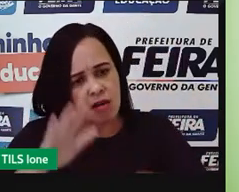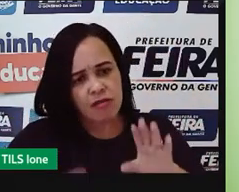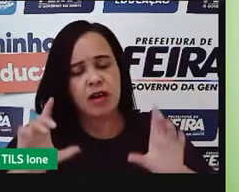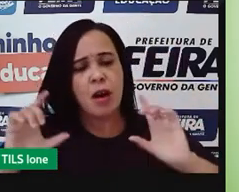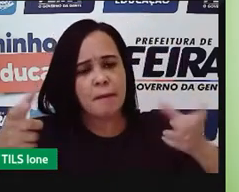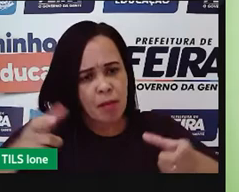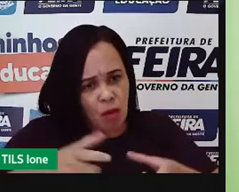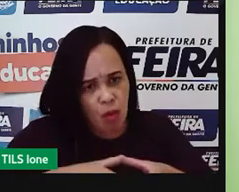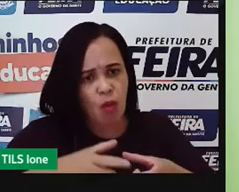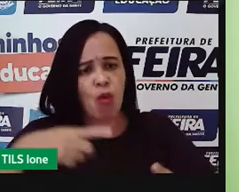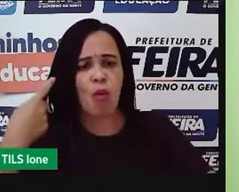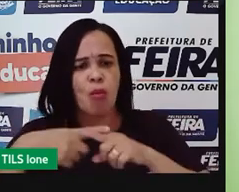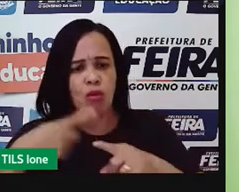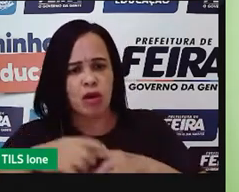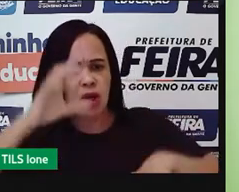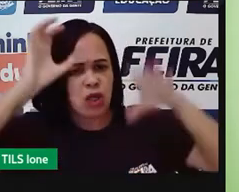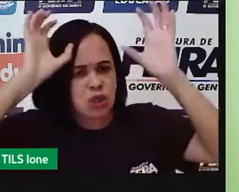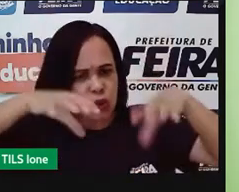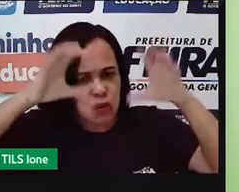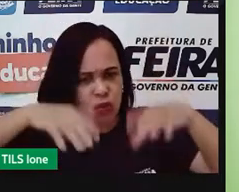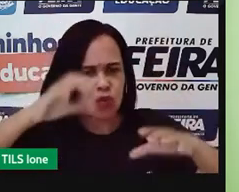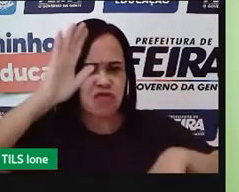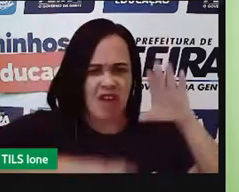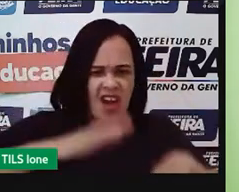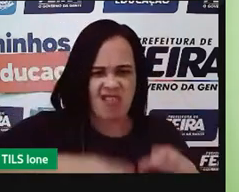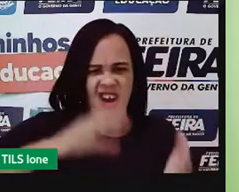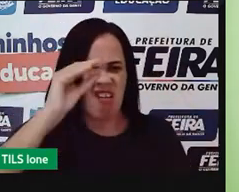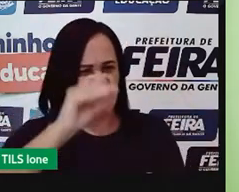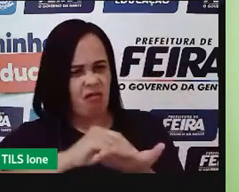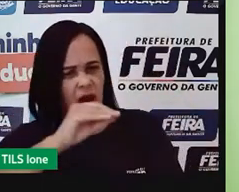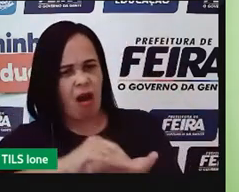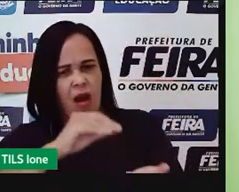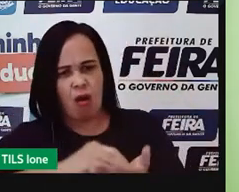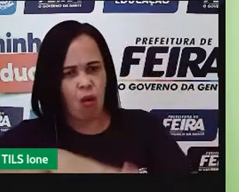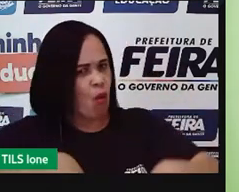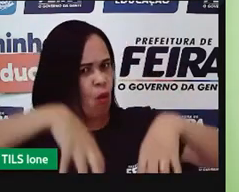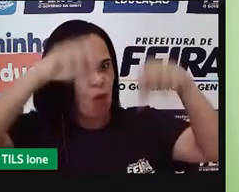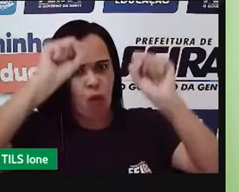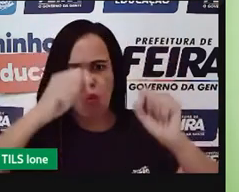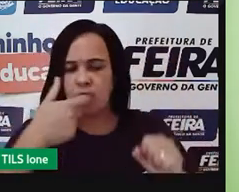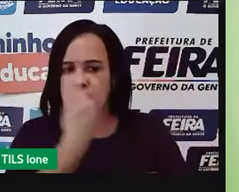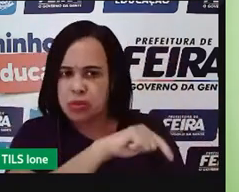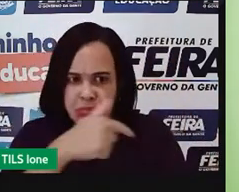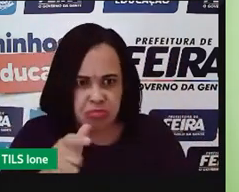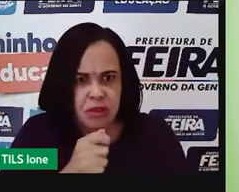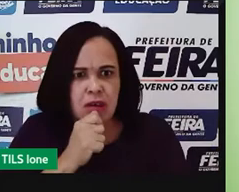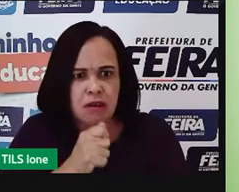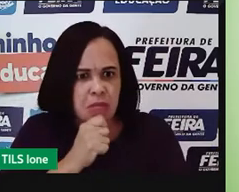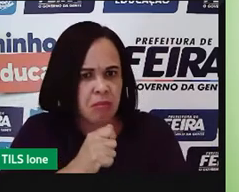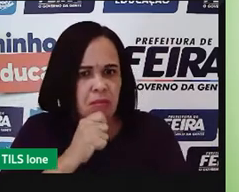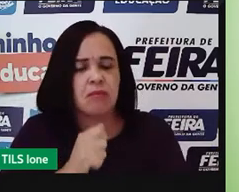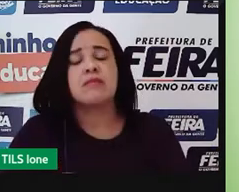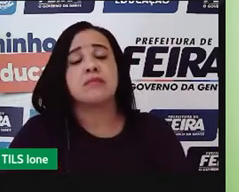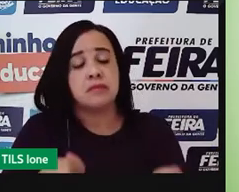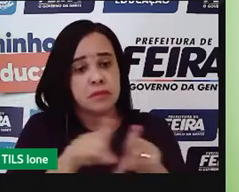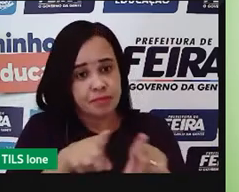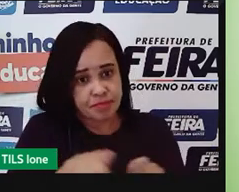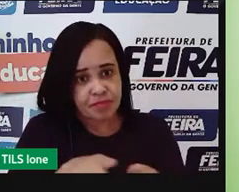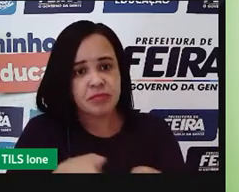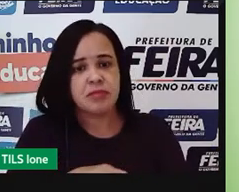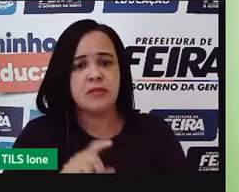período, né, de menos insolação, os agentes intempéricos, né, de modo geral. Então, eles aqui